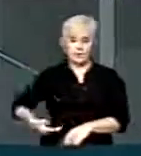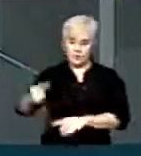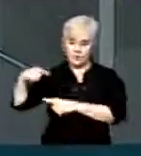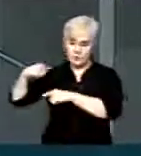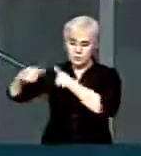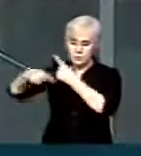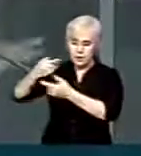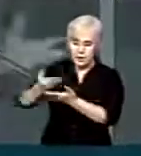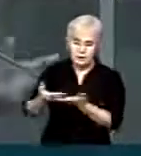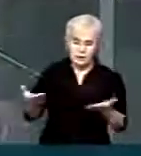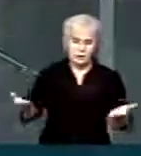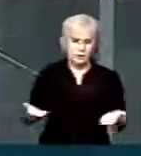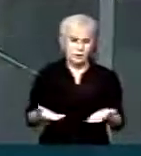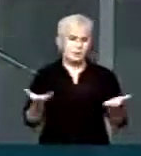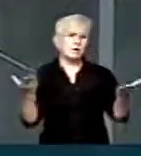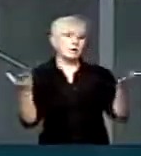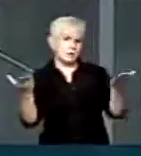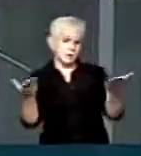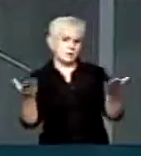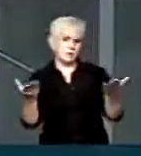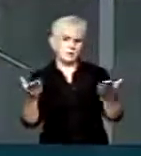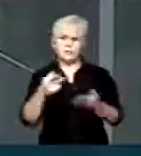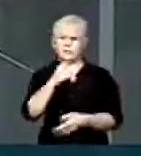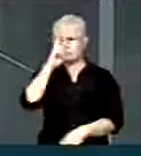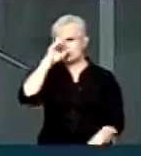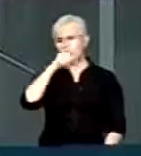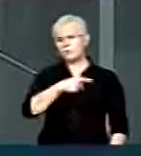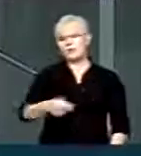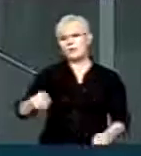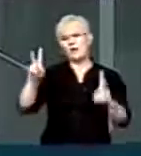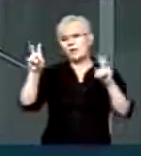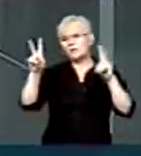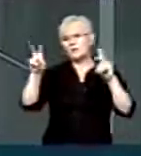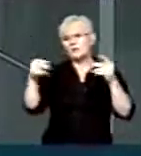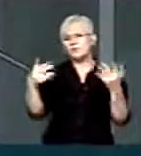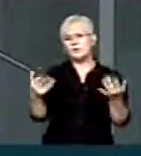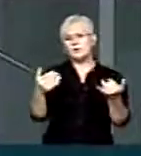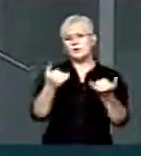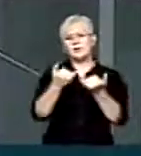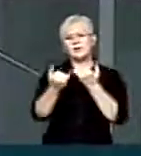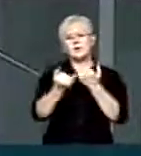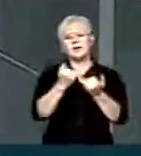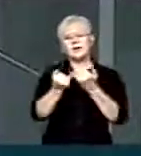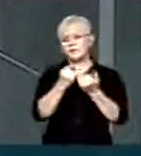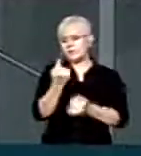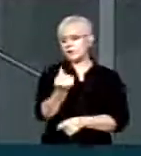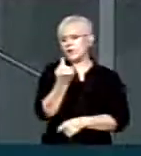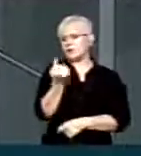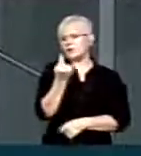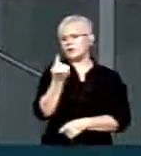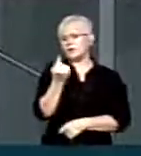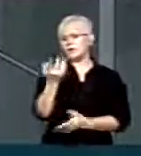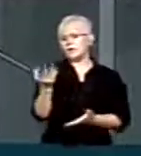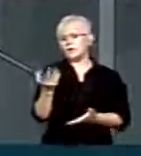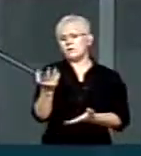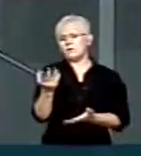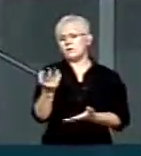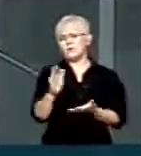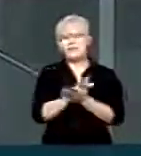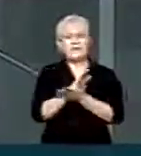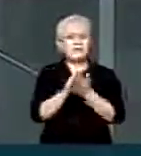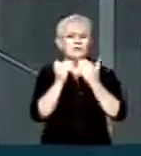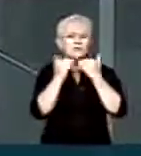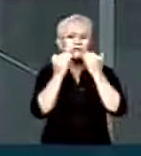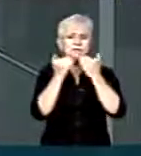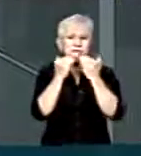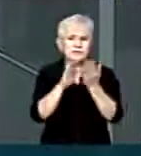Rousseff Então este é um assunto, senhor presidente Que está sem pai nem mãe Este requerimento não tem o menor fundamento